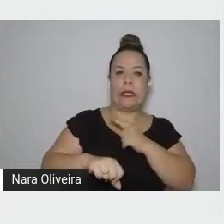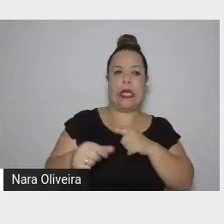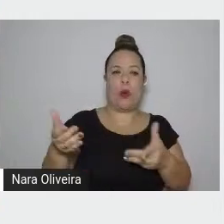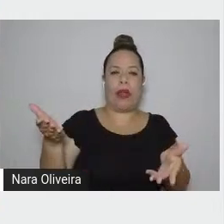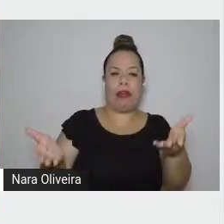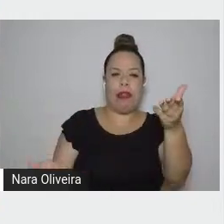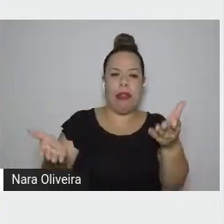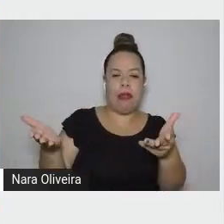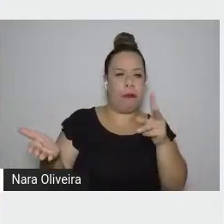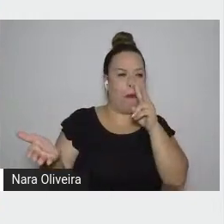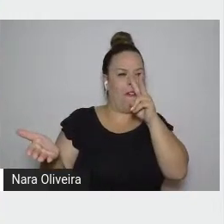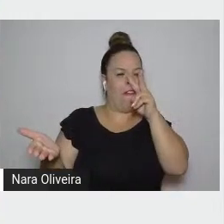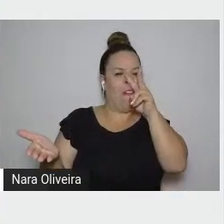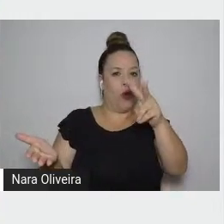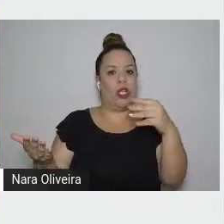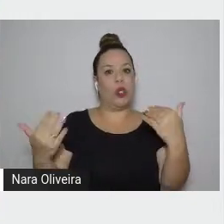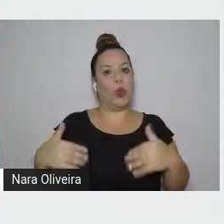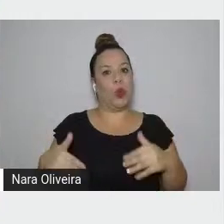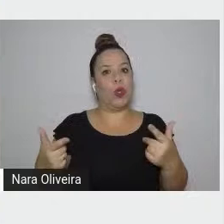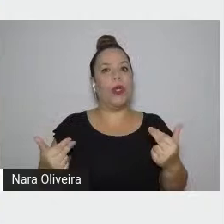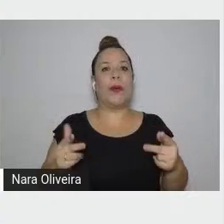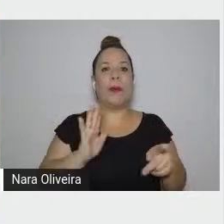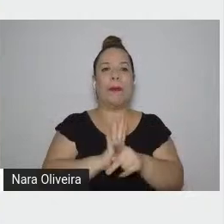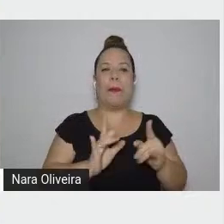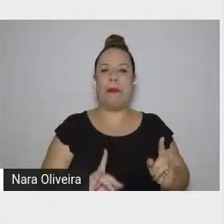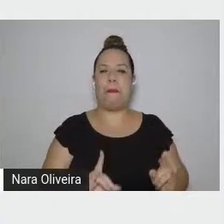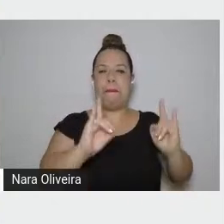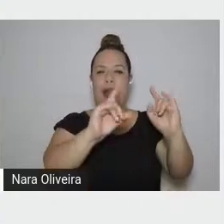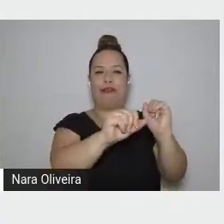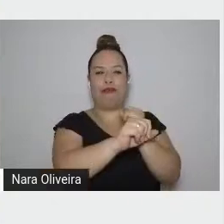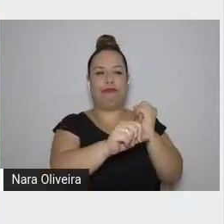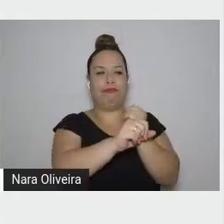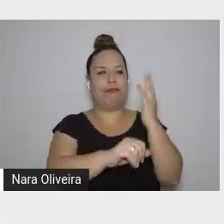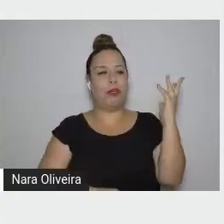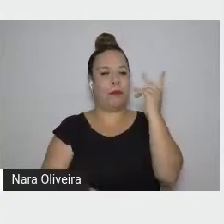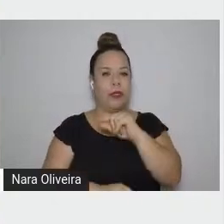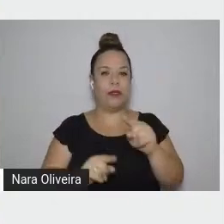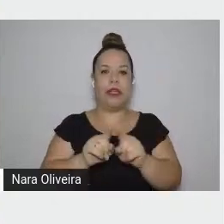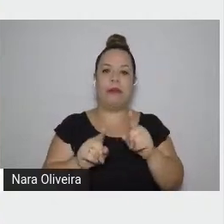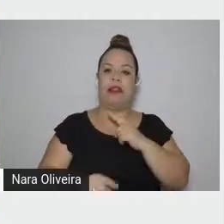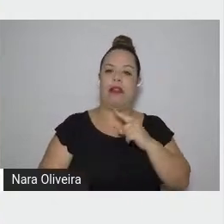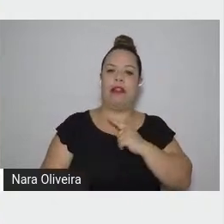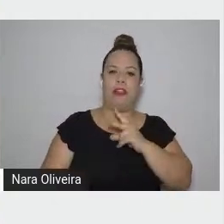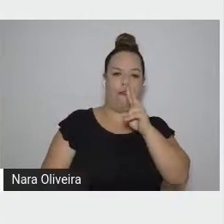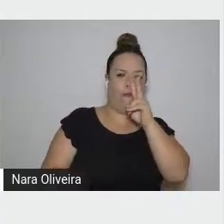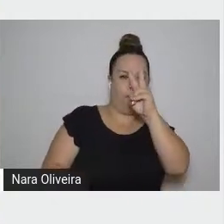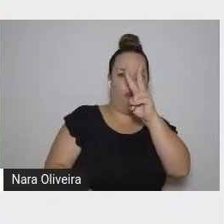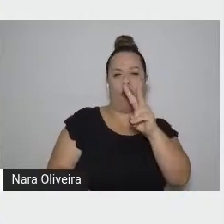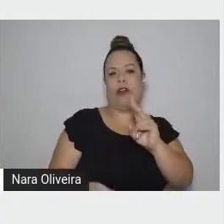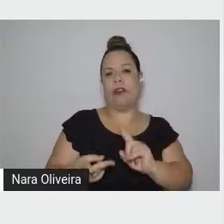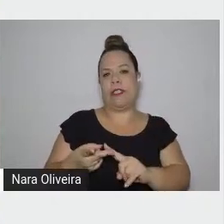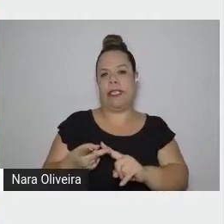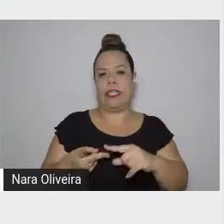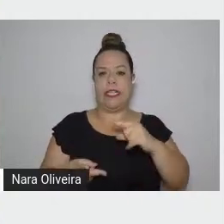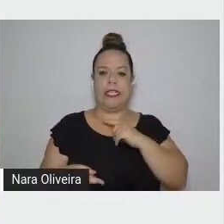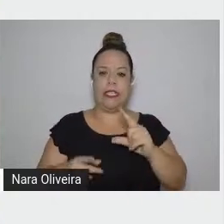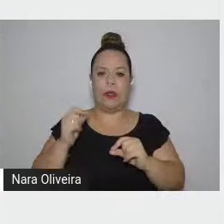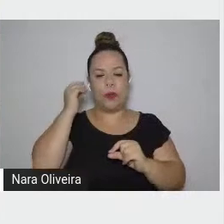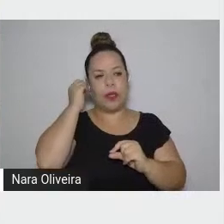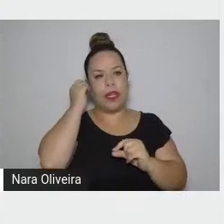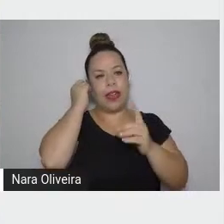de uma bela construção, tem amplas linhas de força e preciosas pormenores,